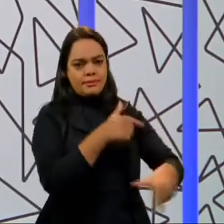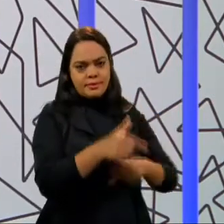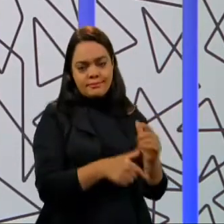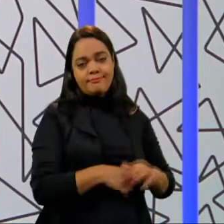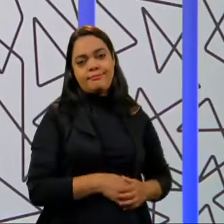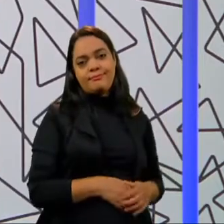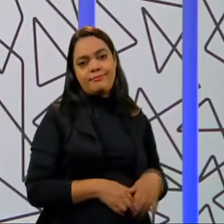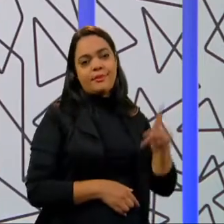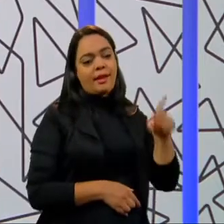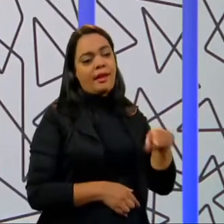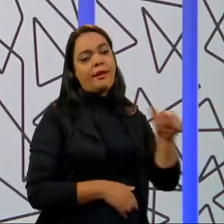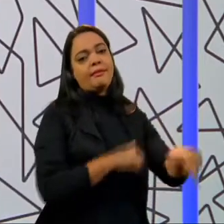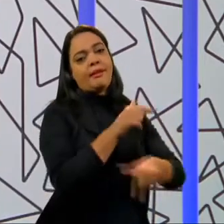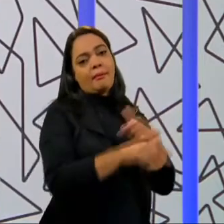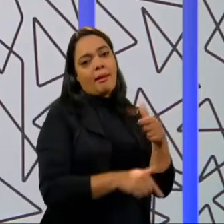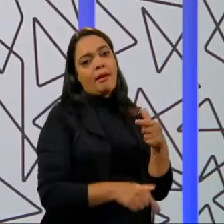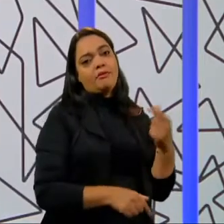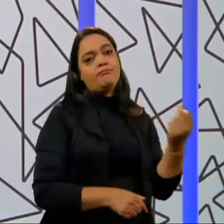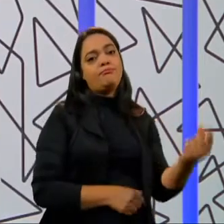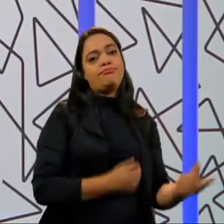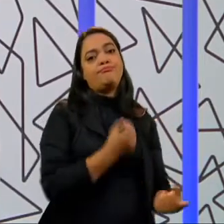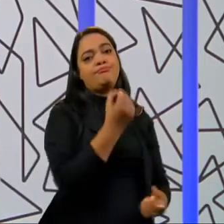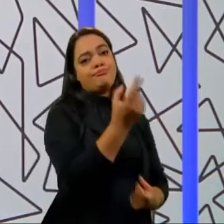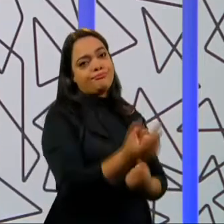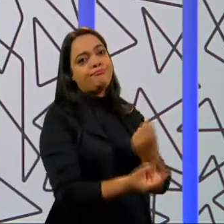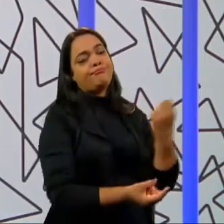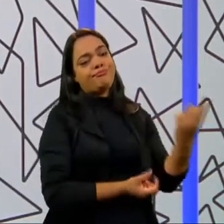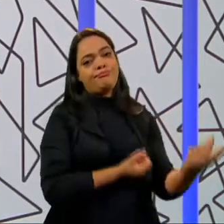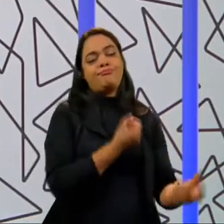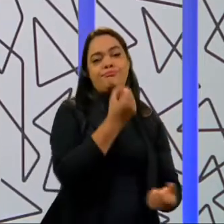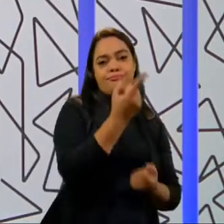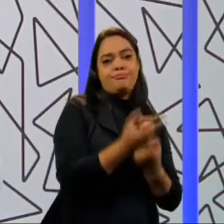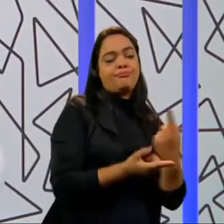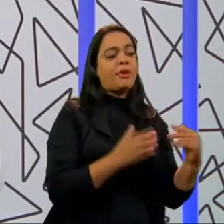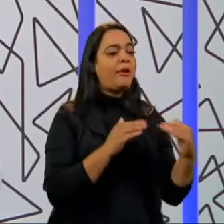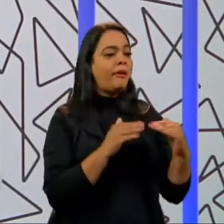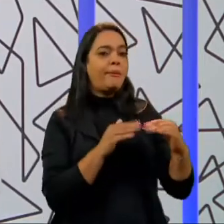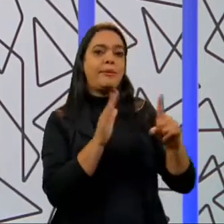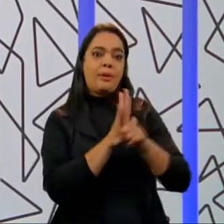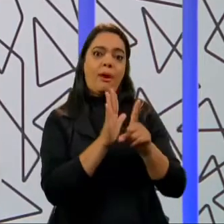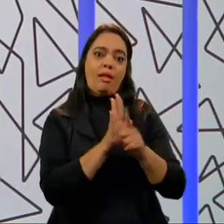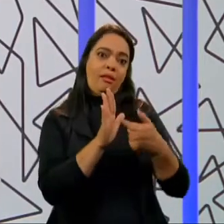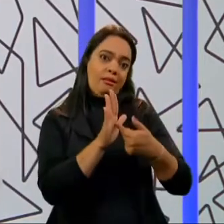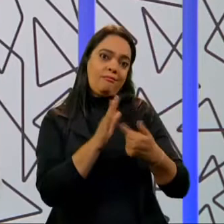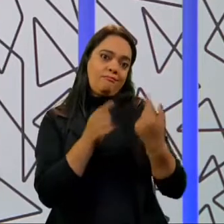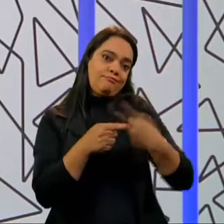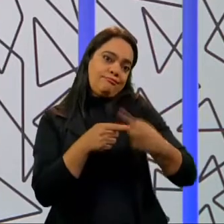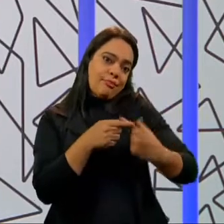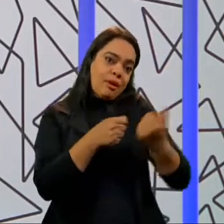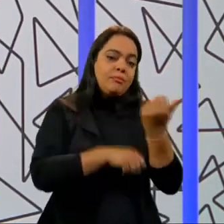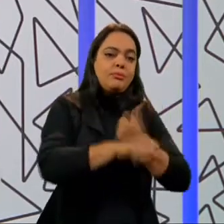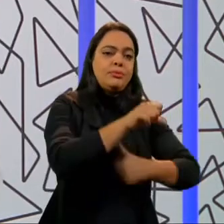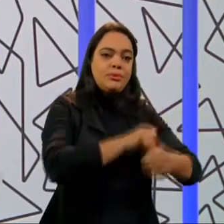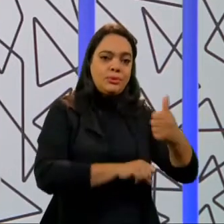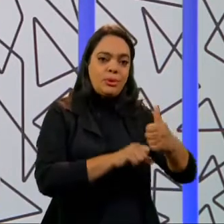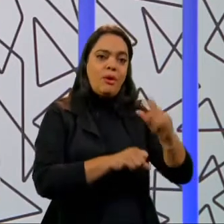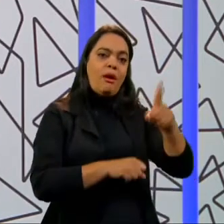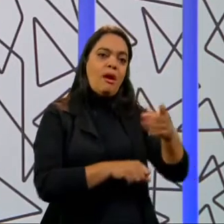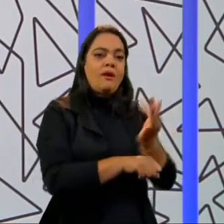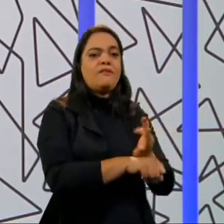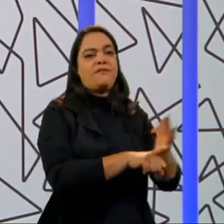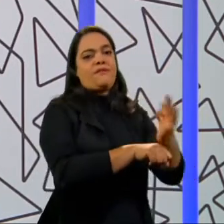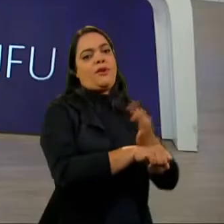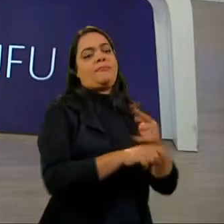É o trabalho intermitente, é legal, está sendo regido pela consolidação das leis trabalhistas, é formal,